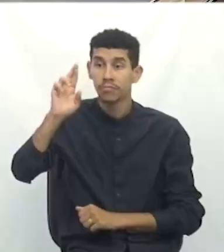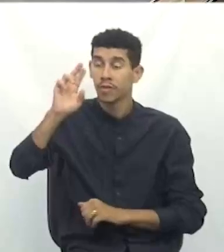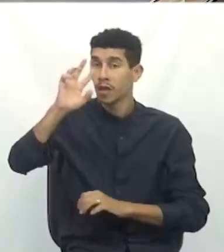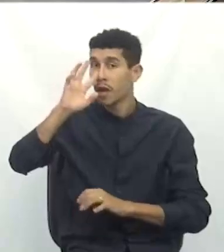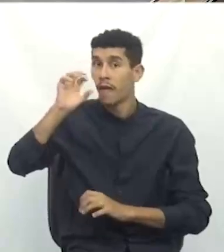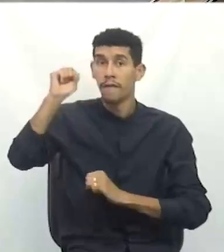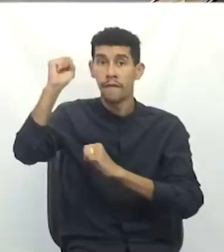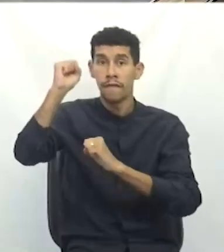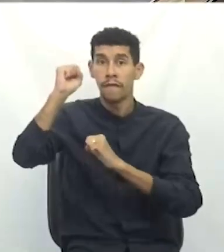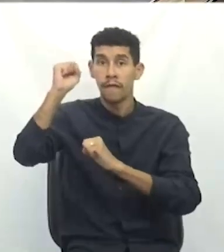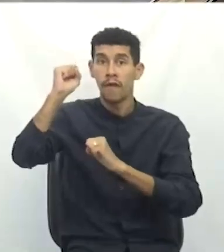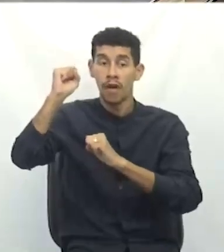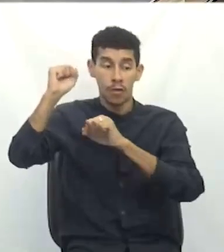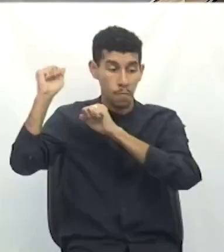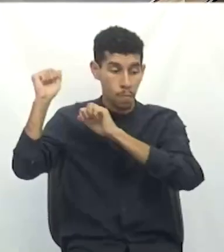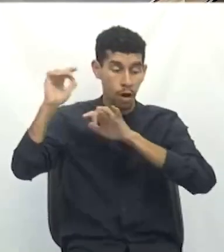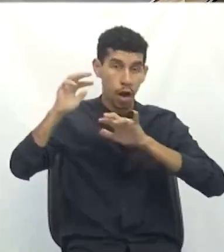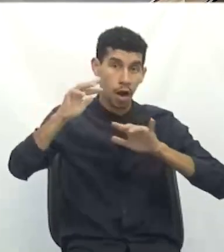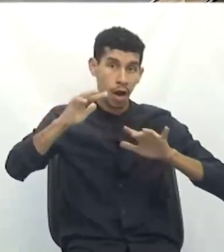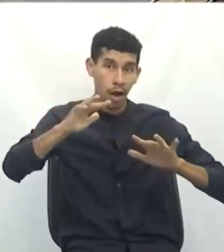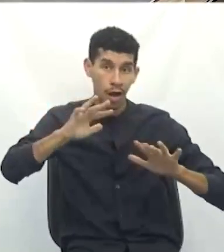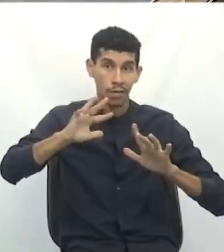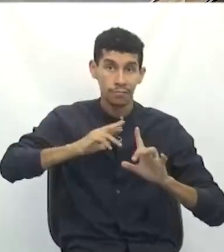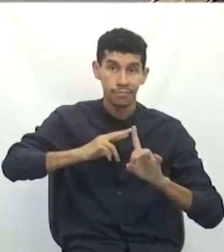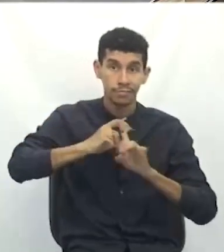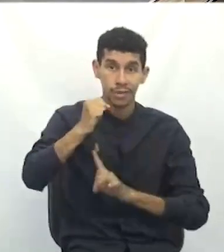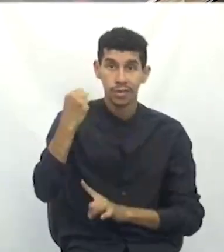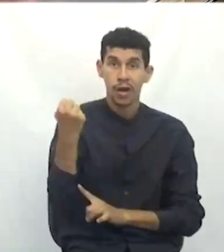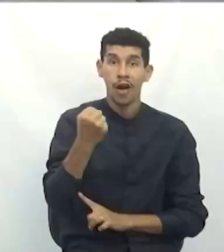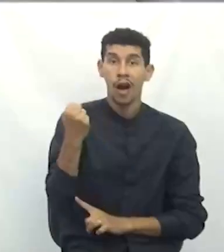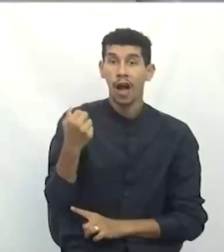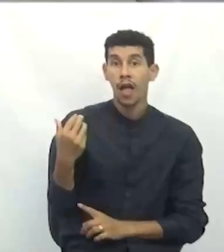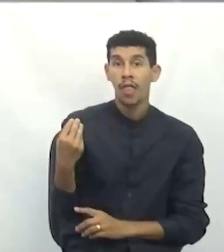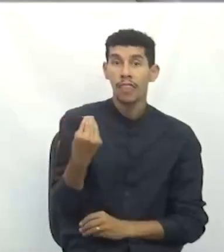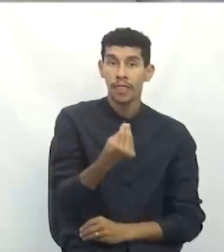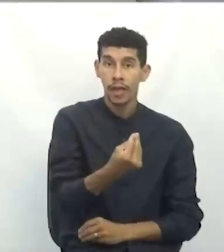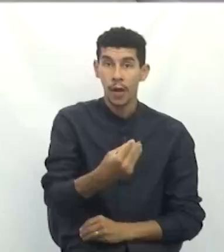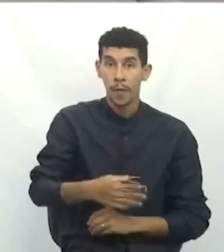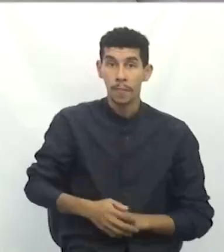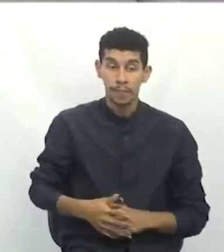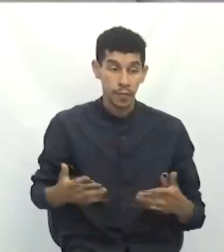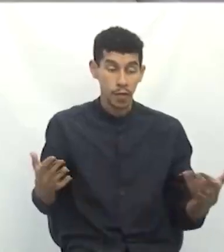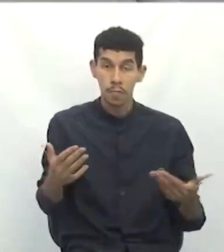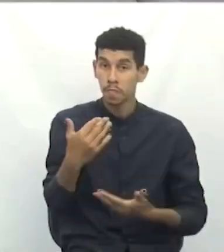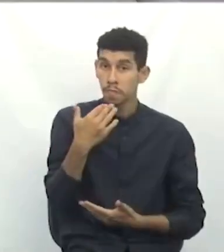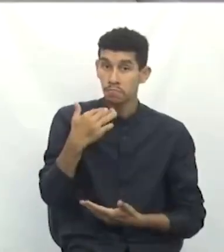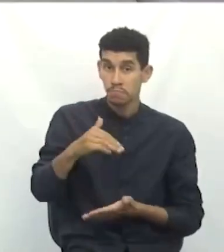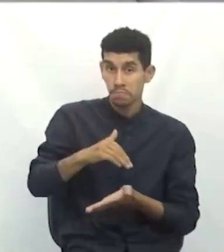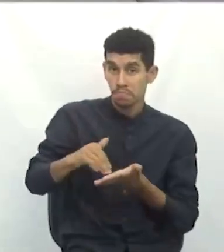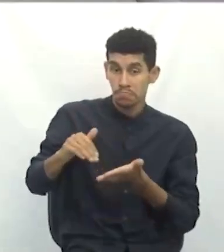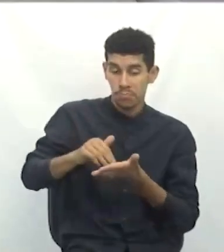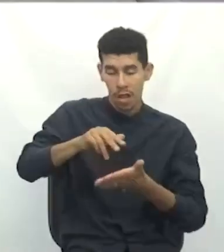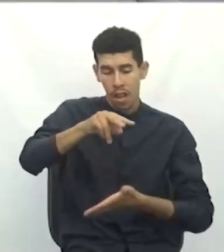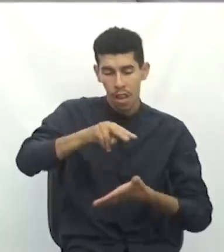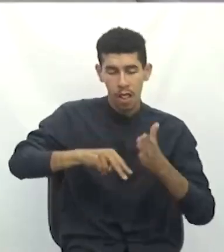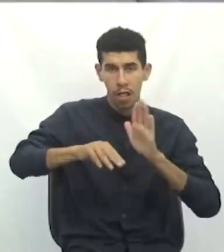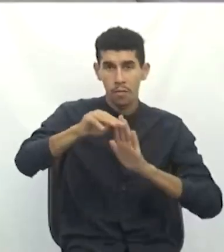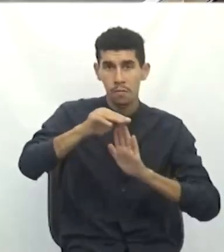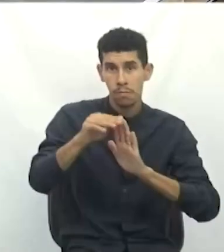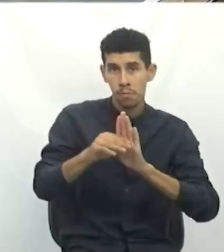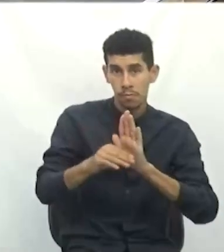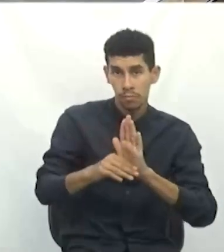santo lhe alcançaram a vitória. Solicito que a secretária faça a leitura do expediente.